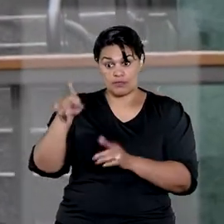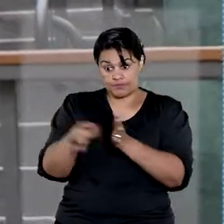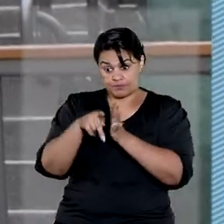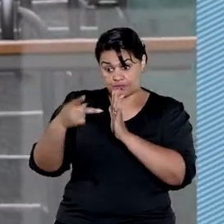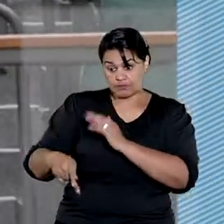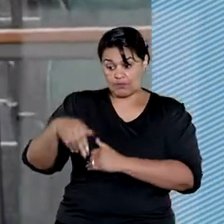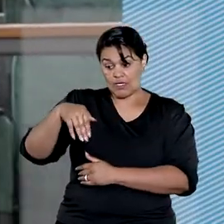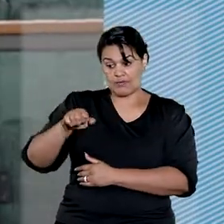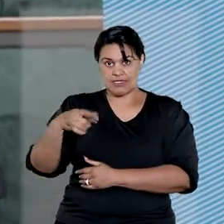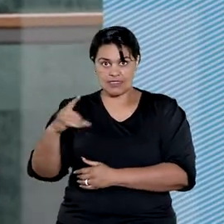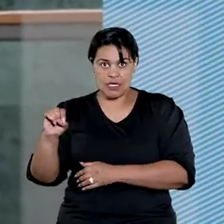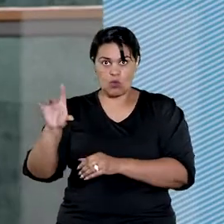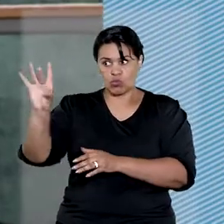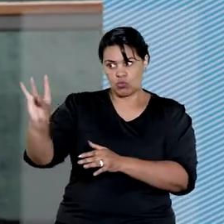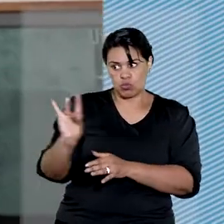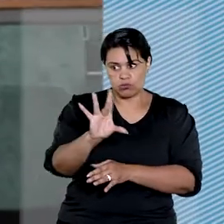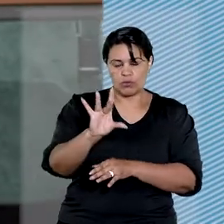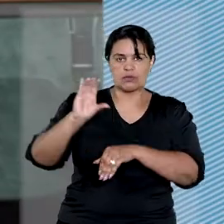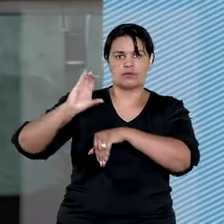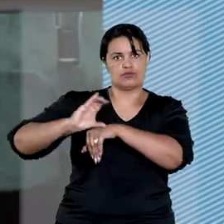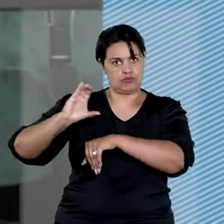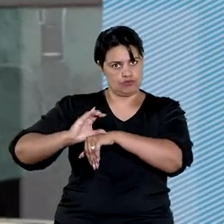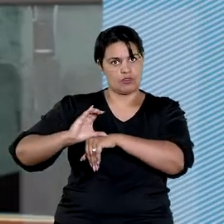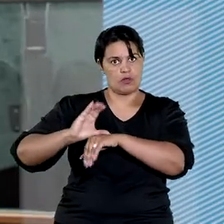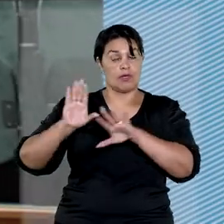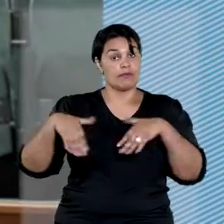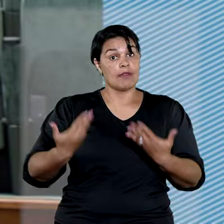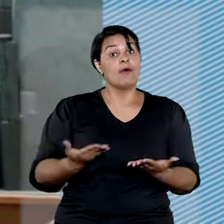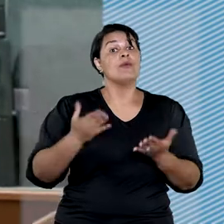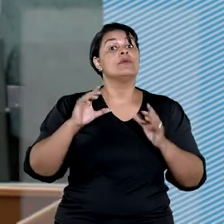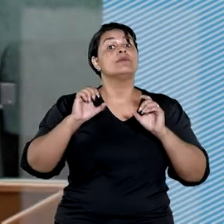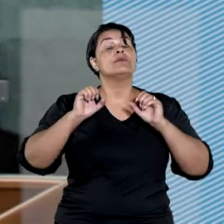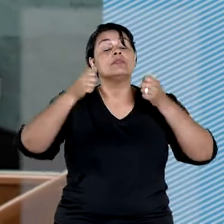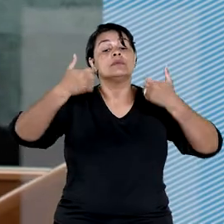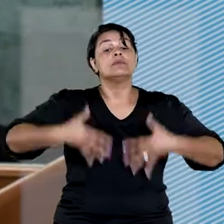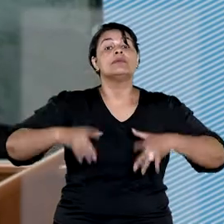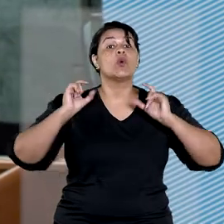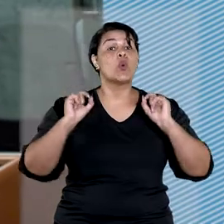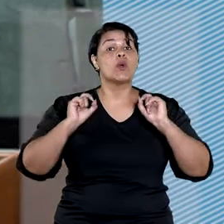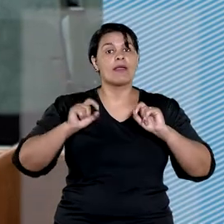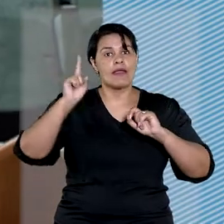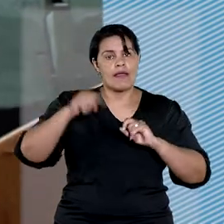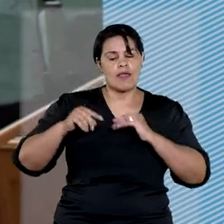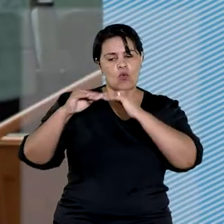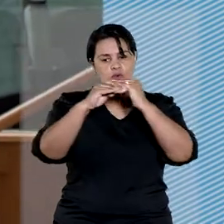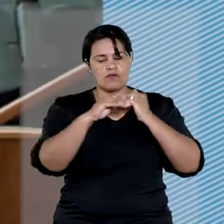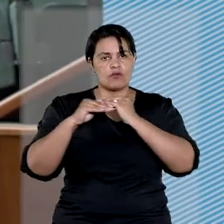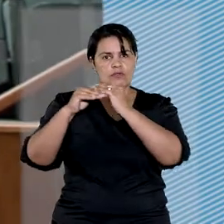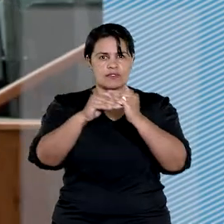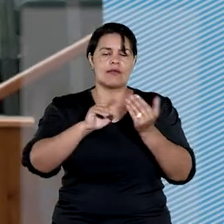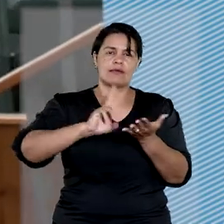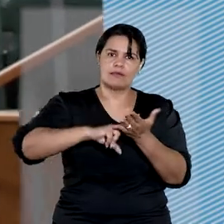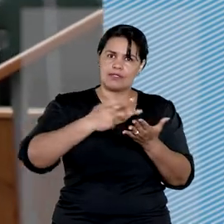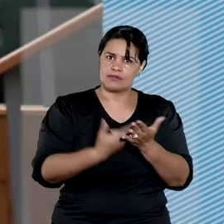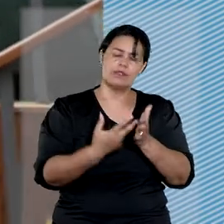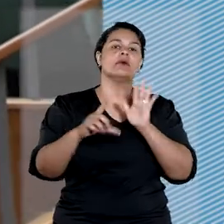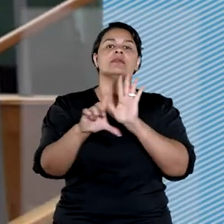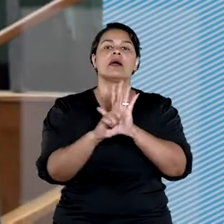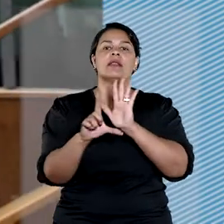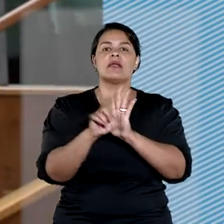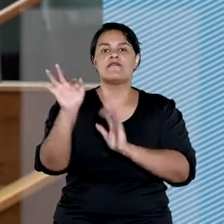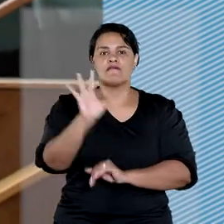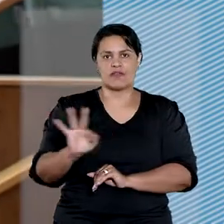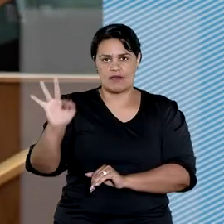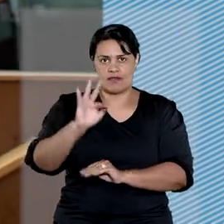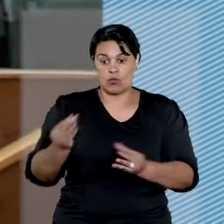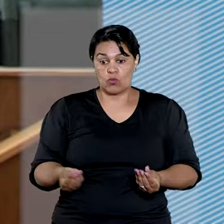Constituição Brasileira. Traduzindo, a missão do STJ é uniformizar a interpretação da legislação federal, oferecendo